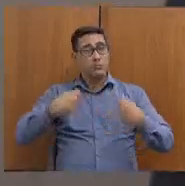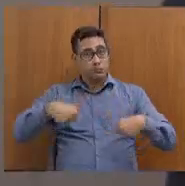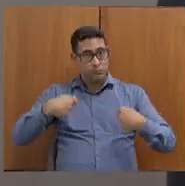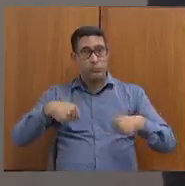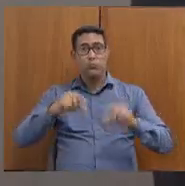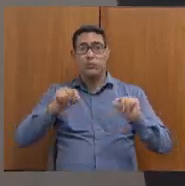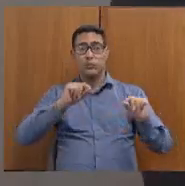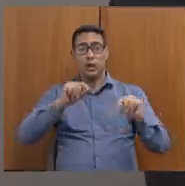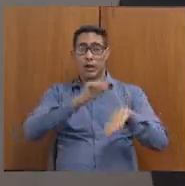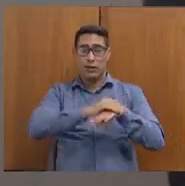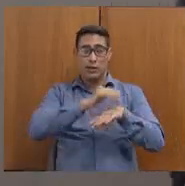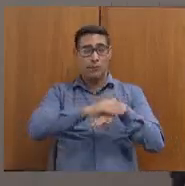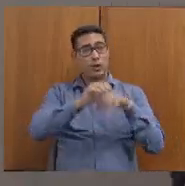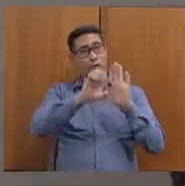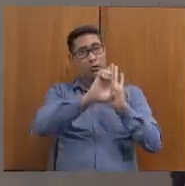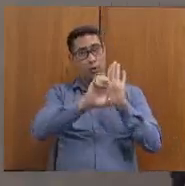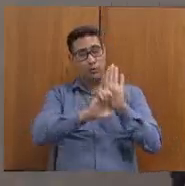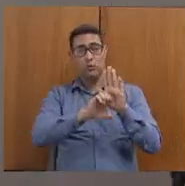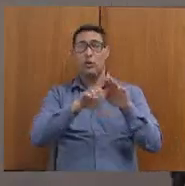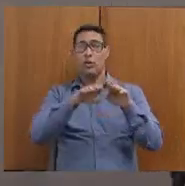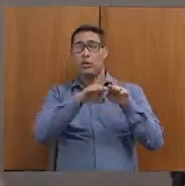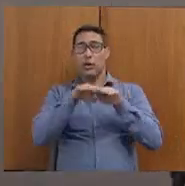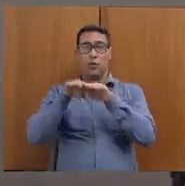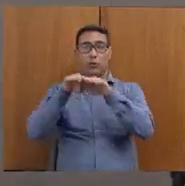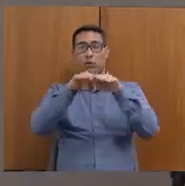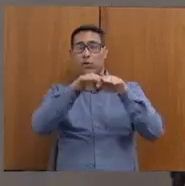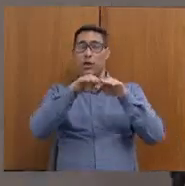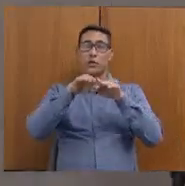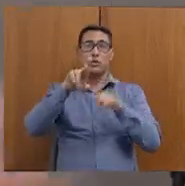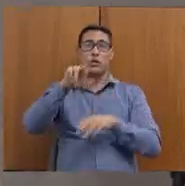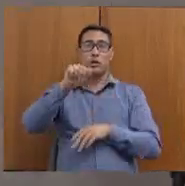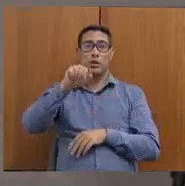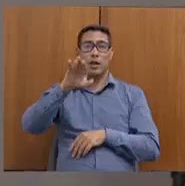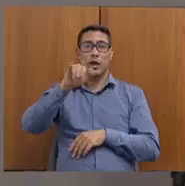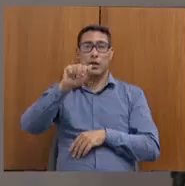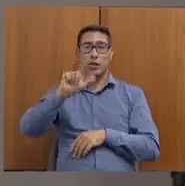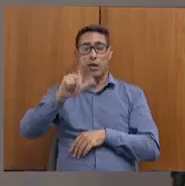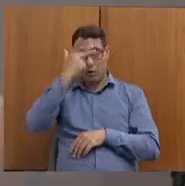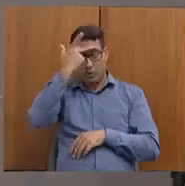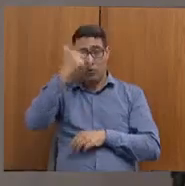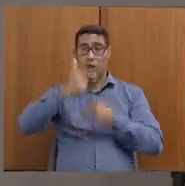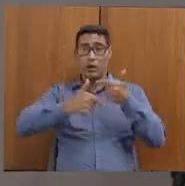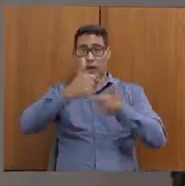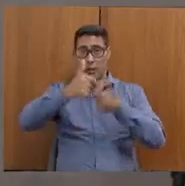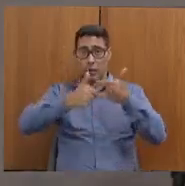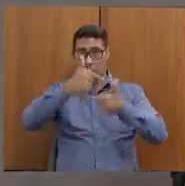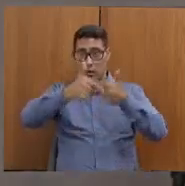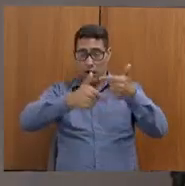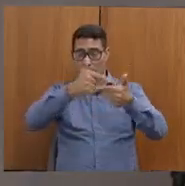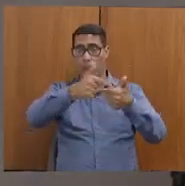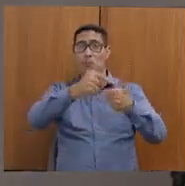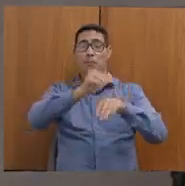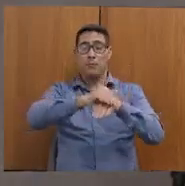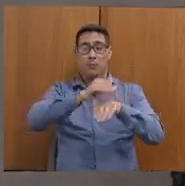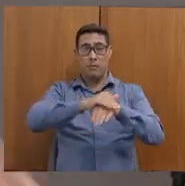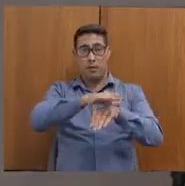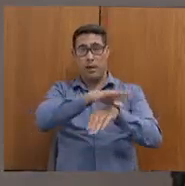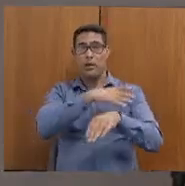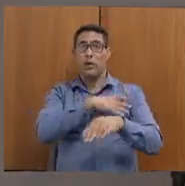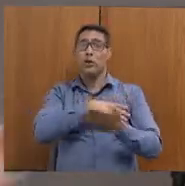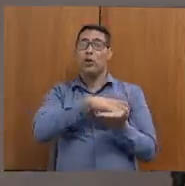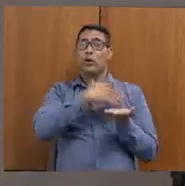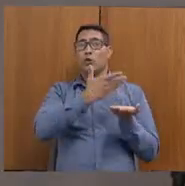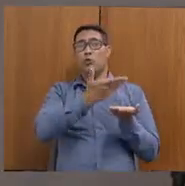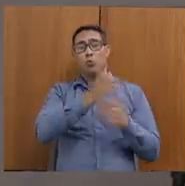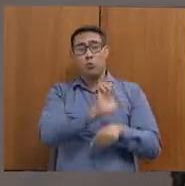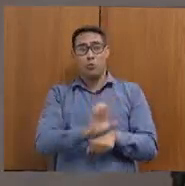o Estatuto da Igualdade Racial. E isso eu estou falando de pessoas que trabalham no Estado e que têm um nível bom. Eu estou falando de todas as nossas